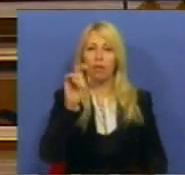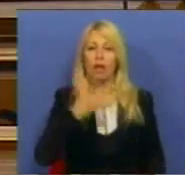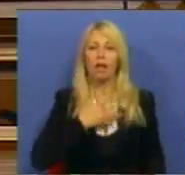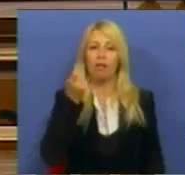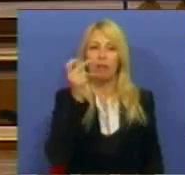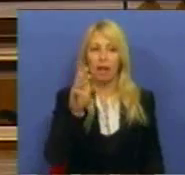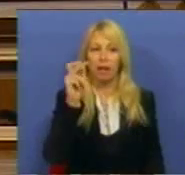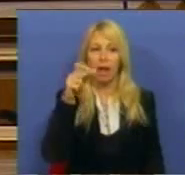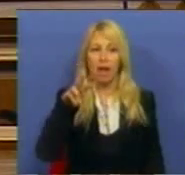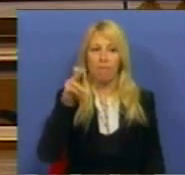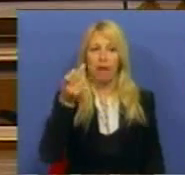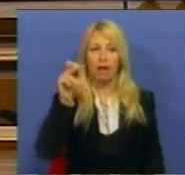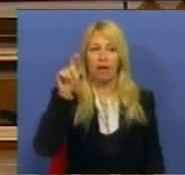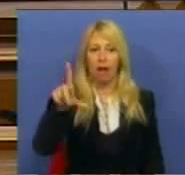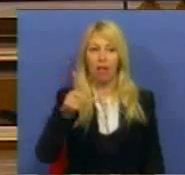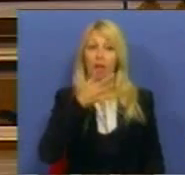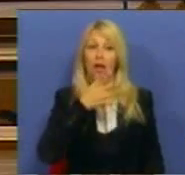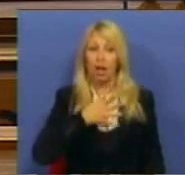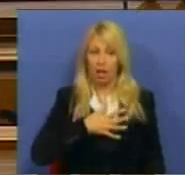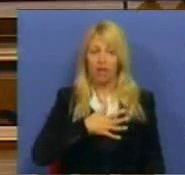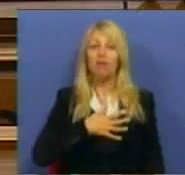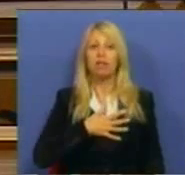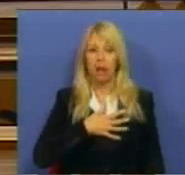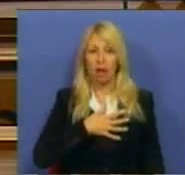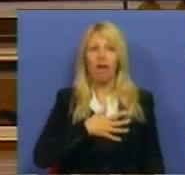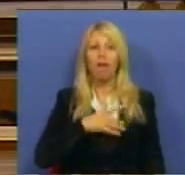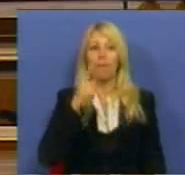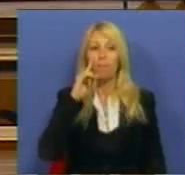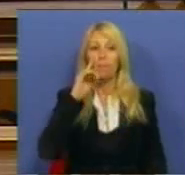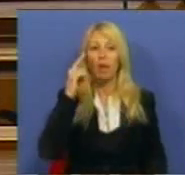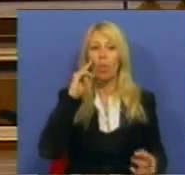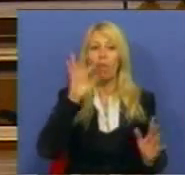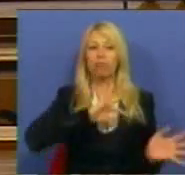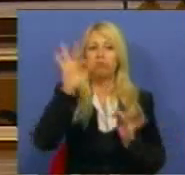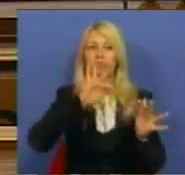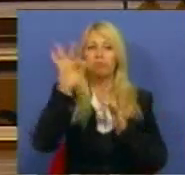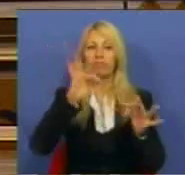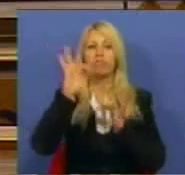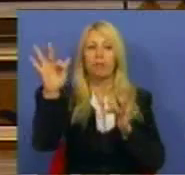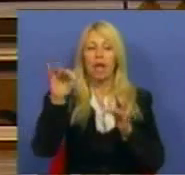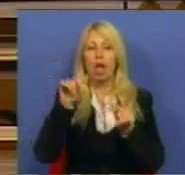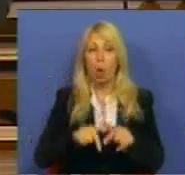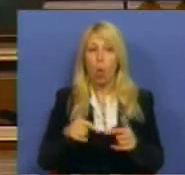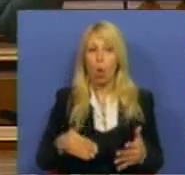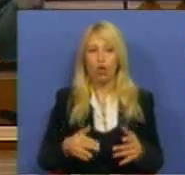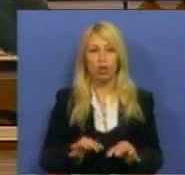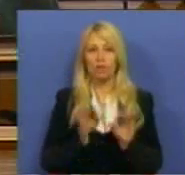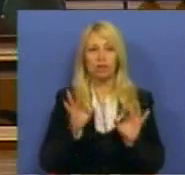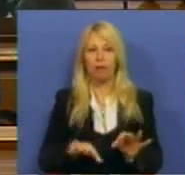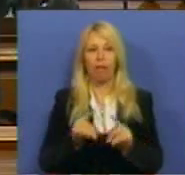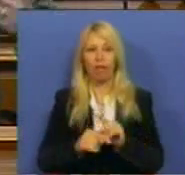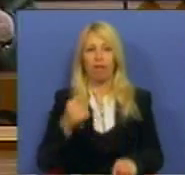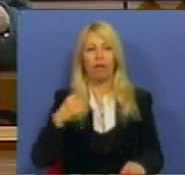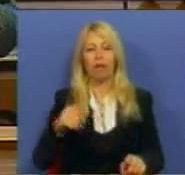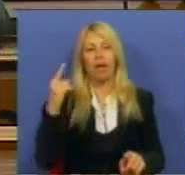Amaral, que nos dizia que a imigração dos dias de hoje já não é propriamente a imigração tocurre,